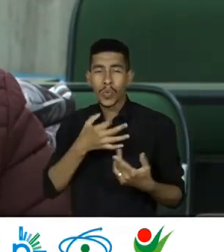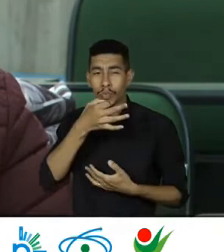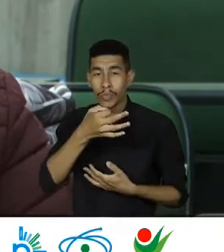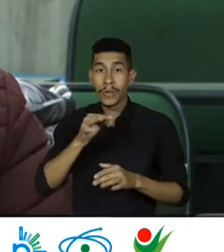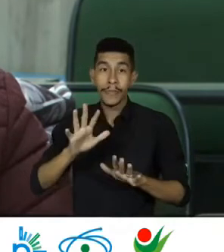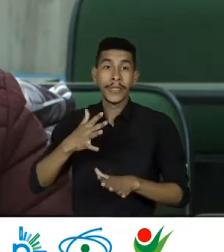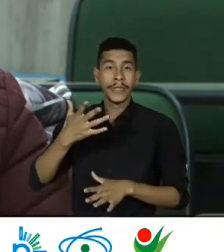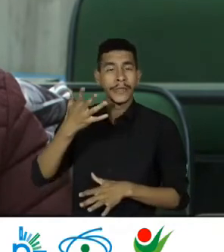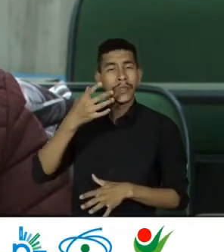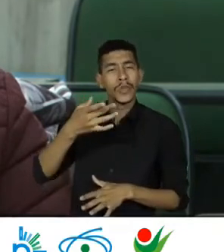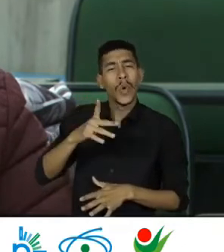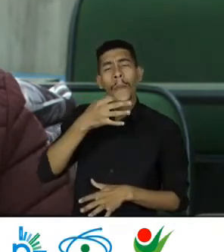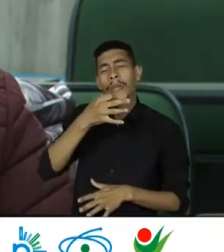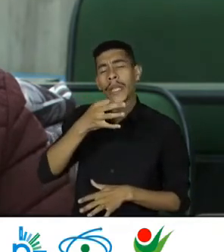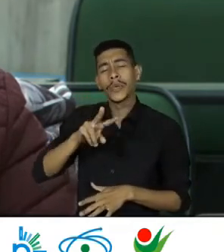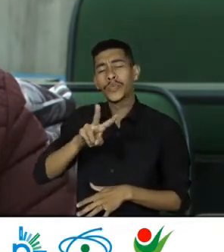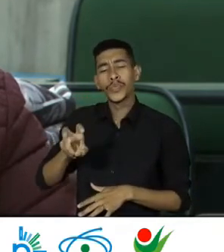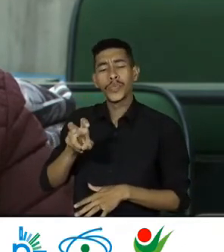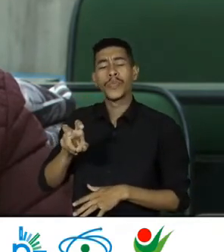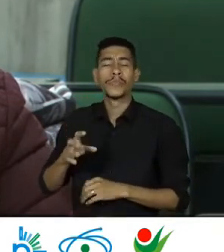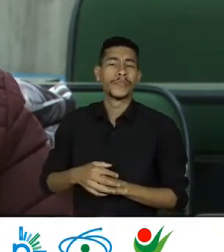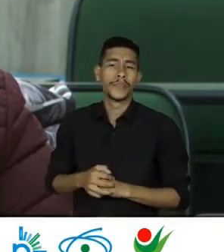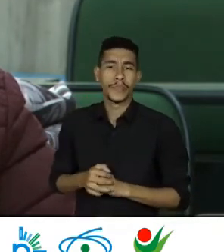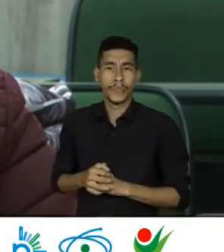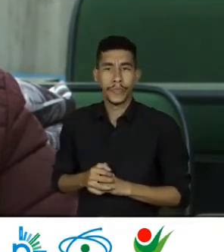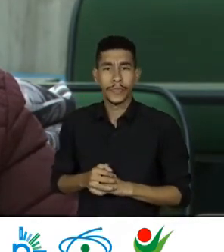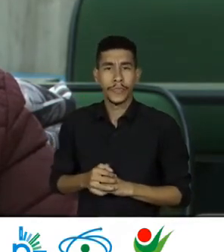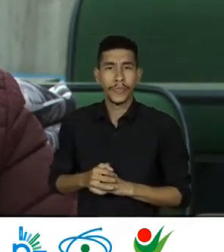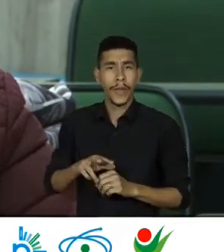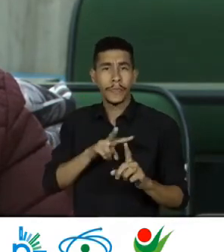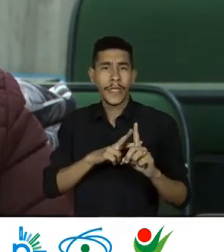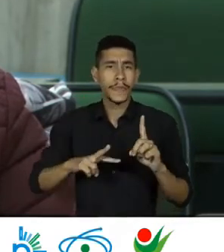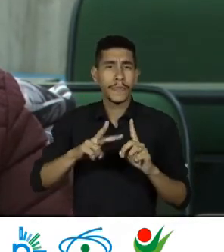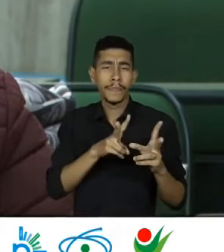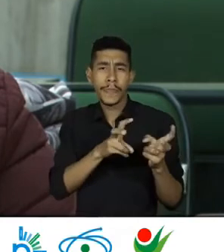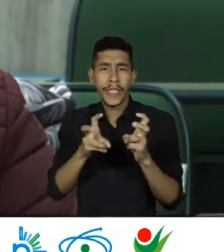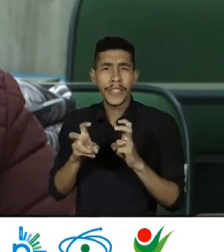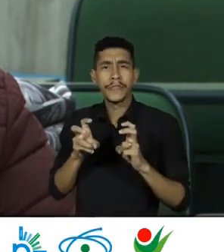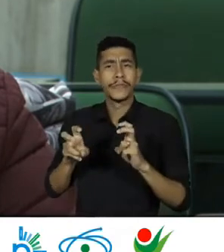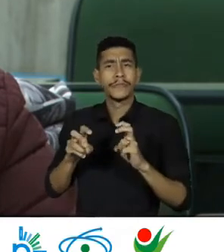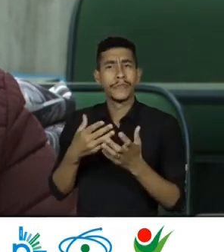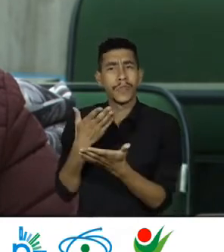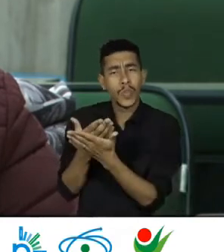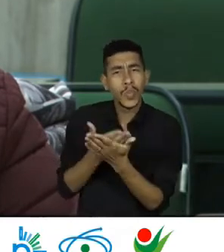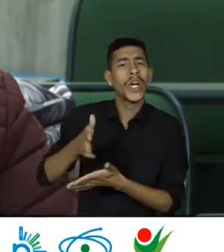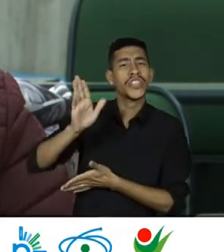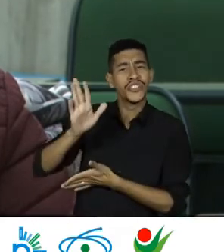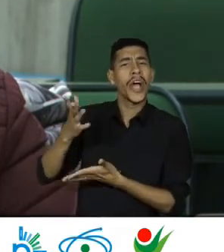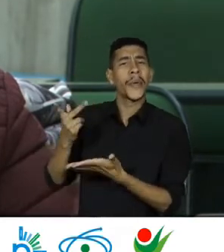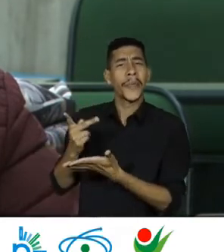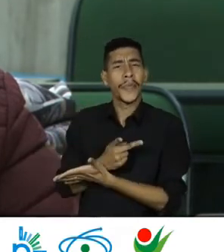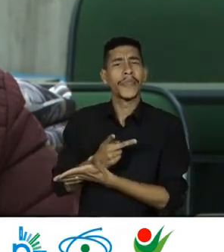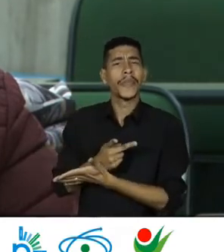Gostaria de ouvir A sua opinião Ou a sua Percepção Diante de estudos Já realizados